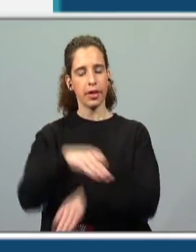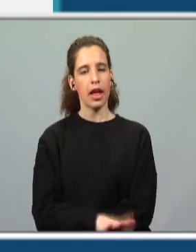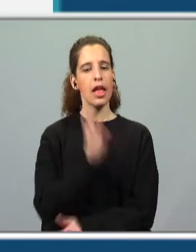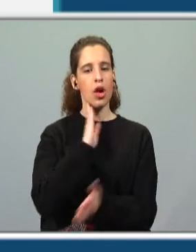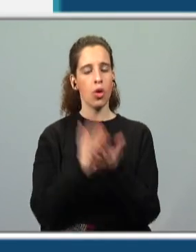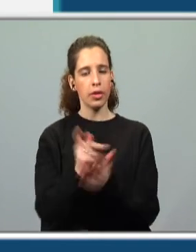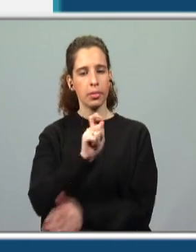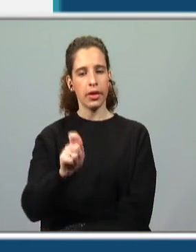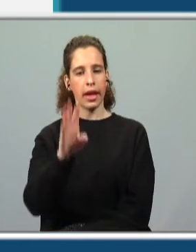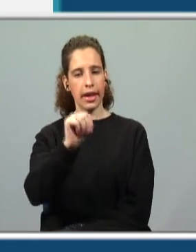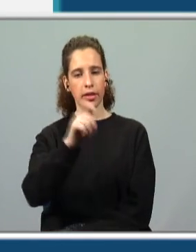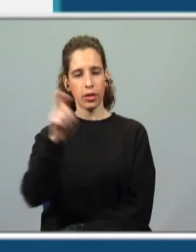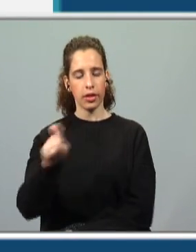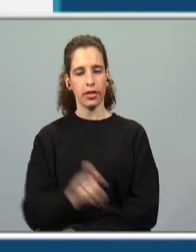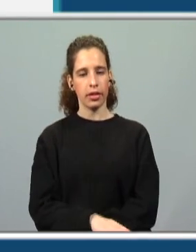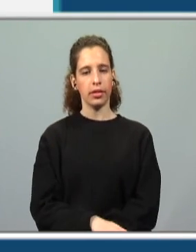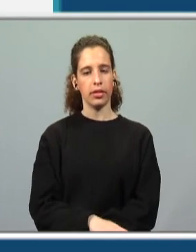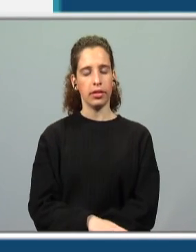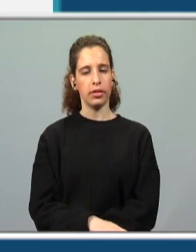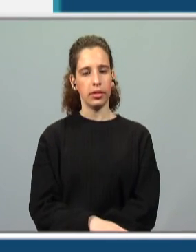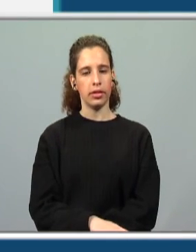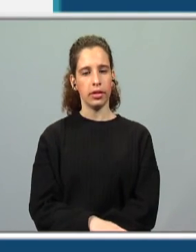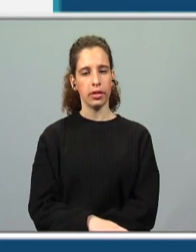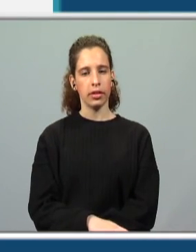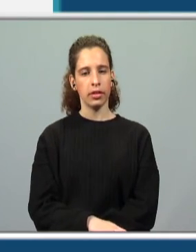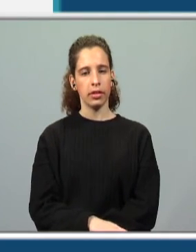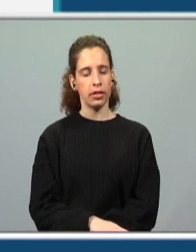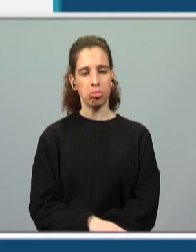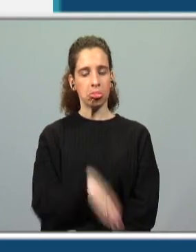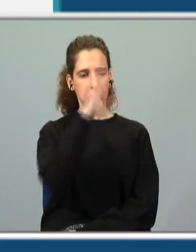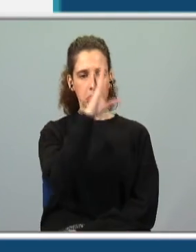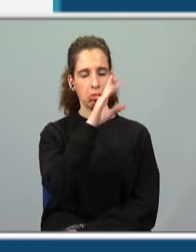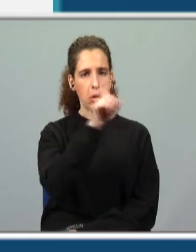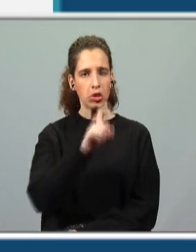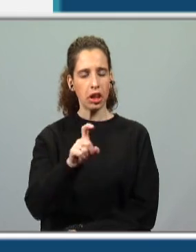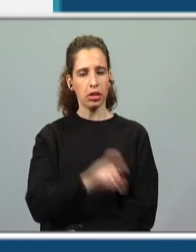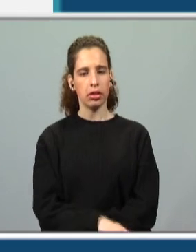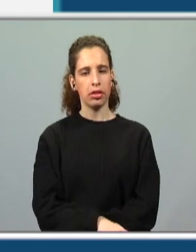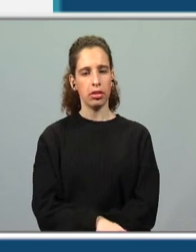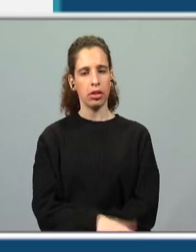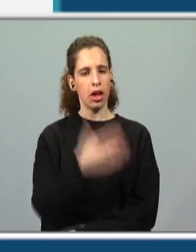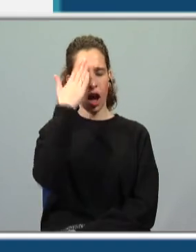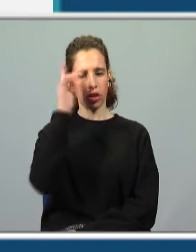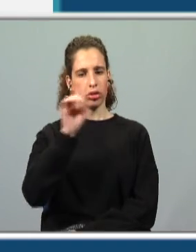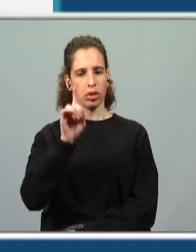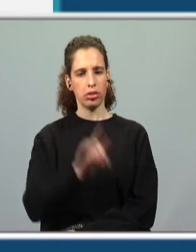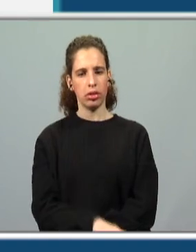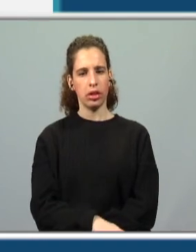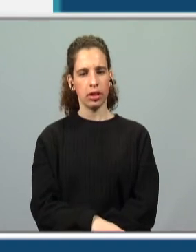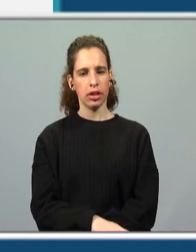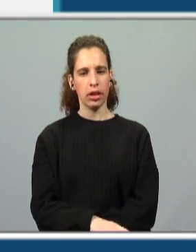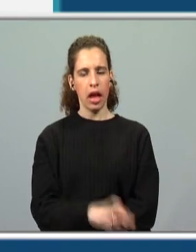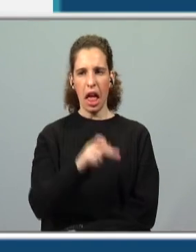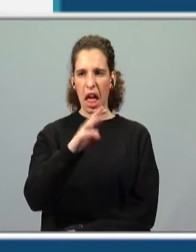letra é um "-s", ou um "-z". A Saz é um "-z". É um "-z". O é eu acho? Não, não. A